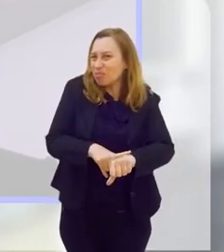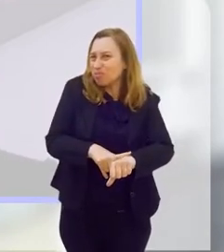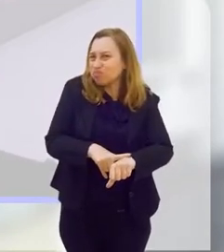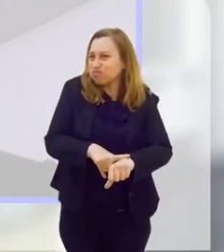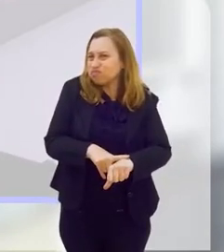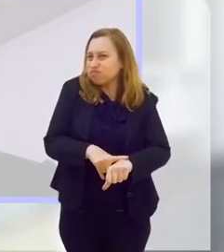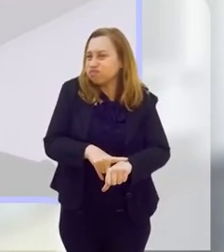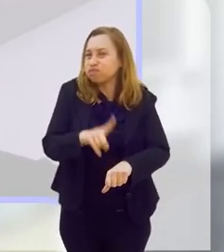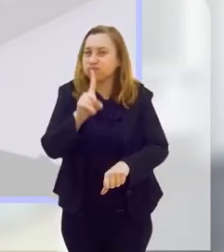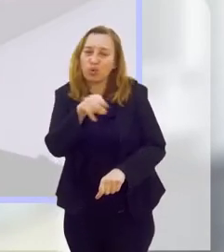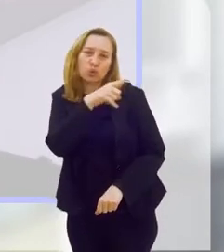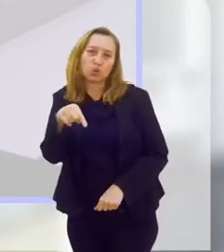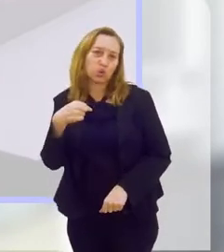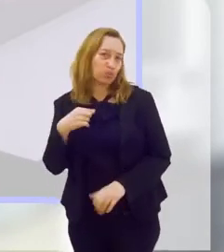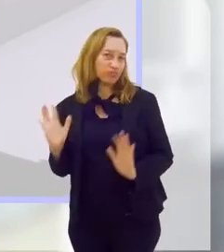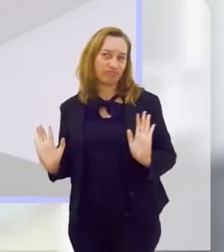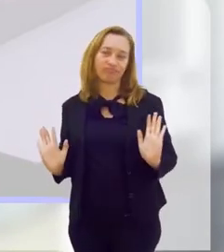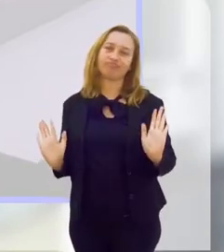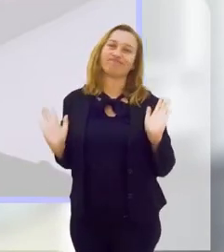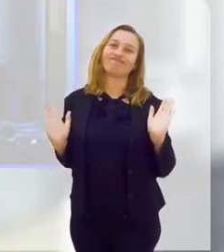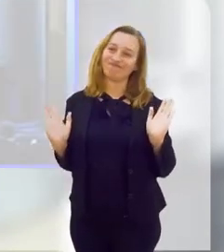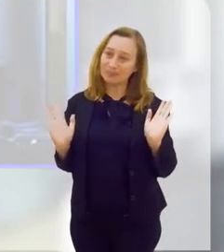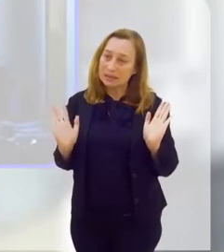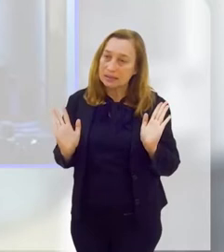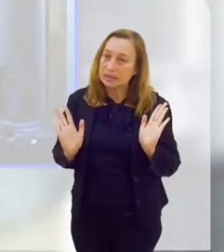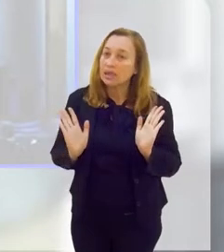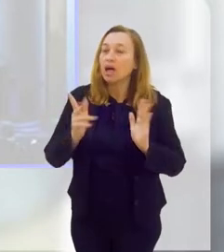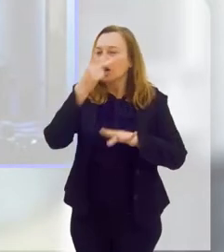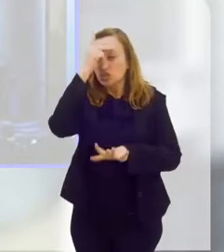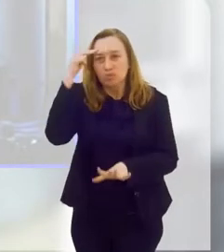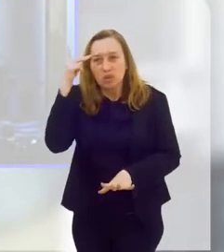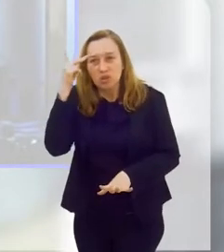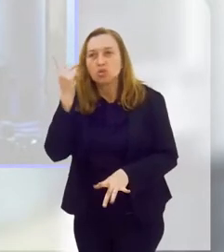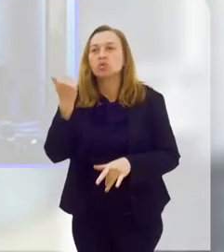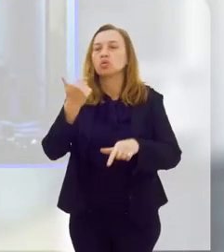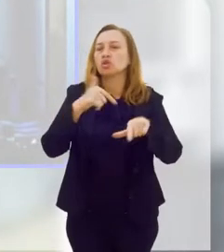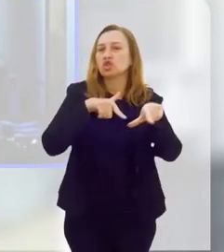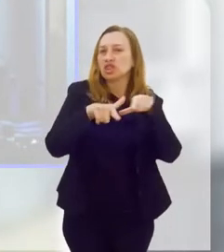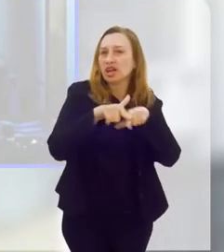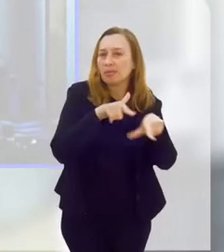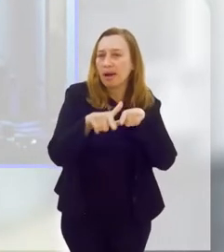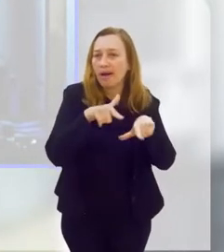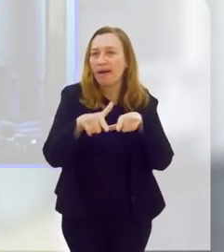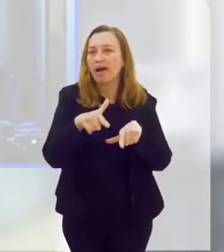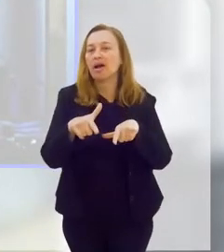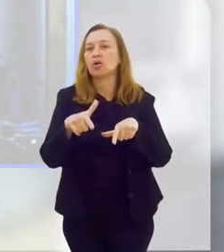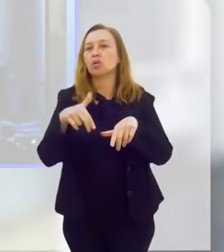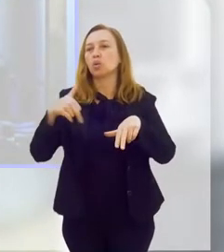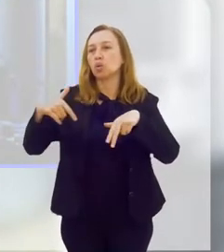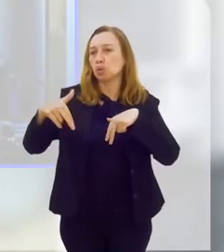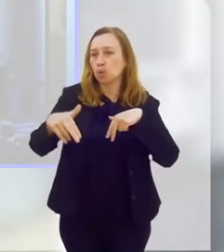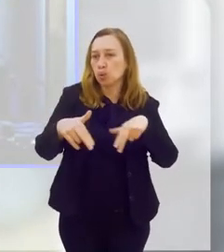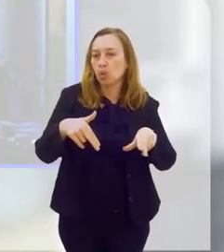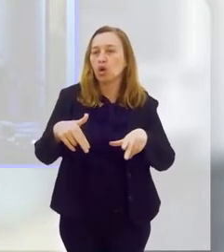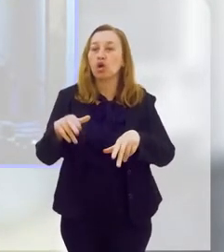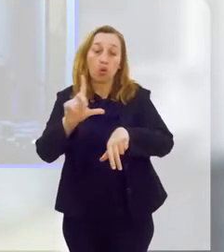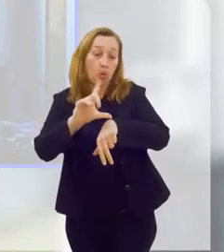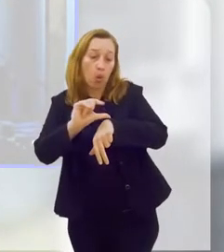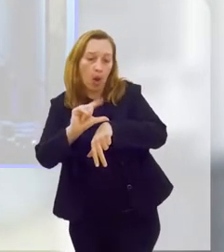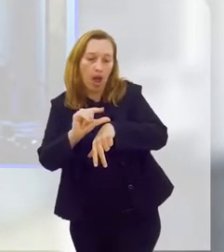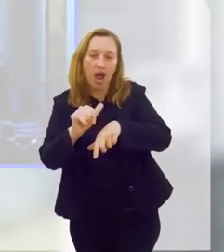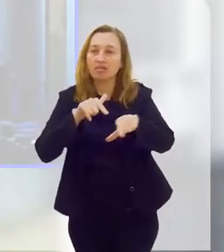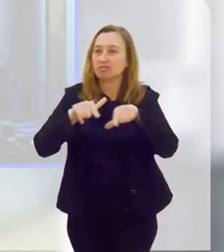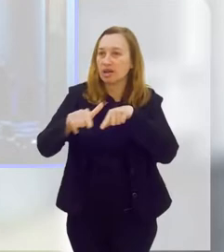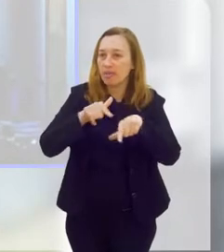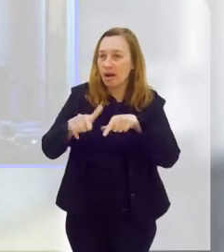eu já excluo, sabe? E para as pessoas, para os trabalhadores que têm a locomoção, têm o horário